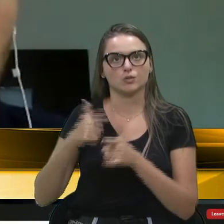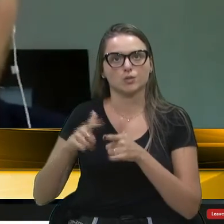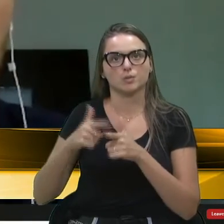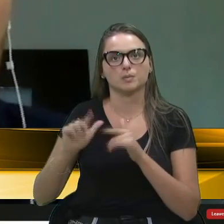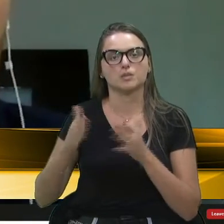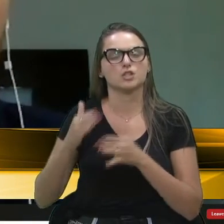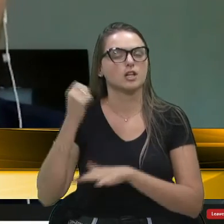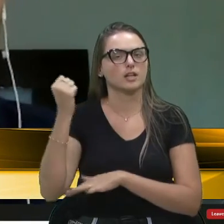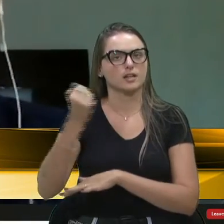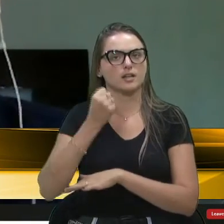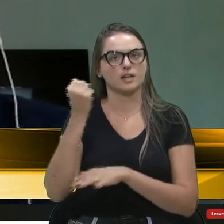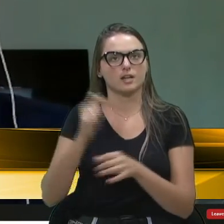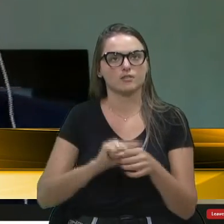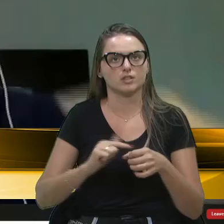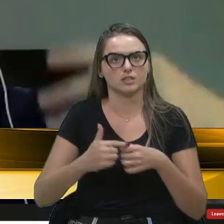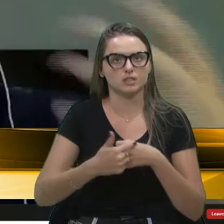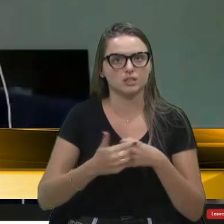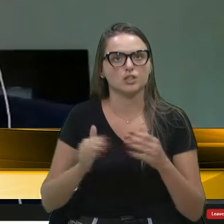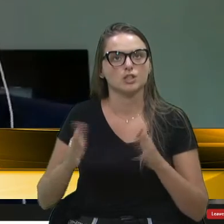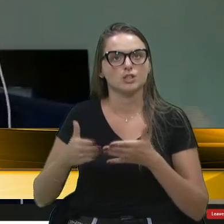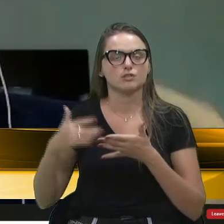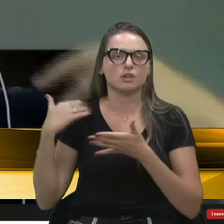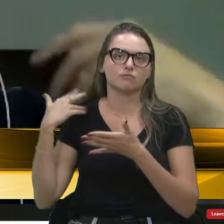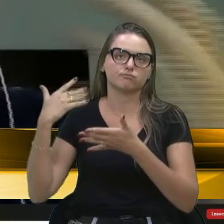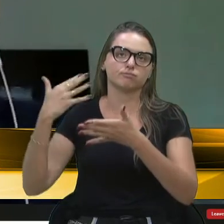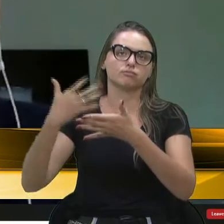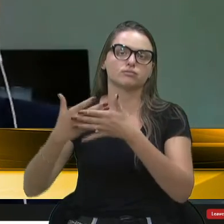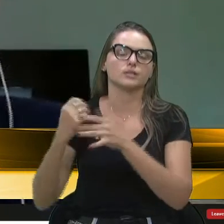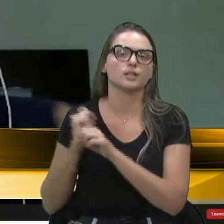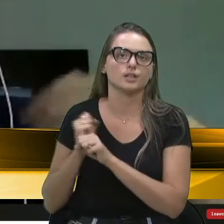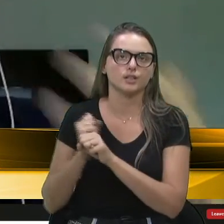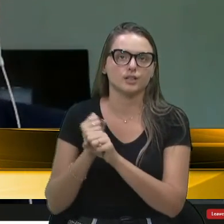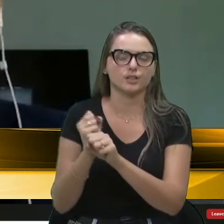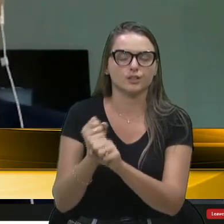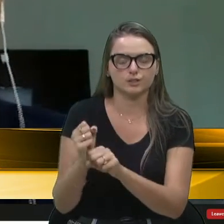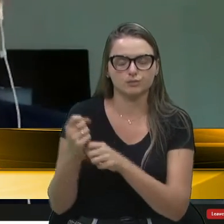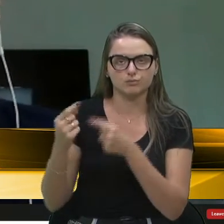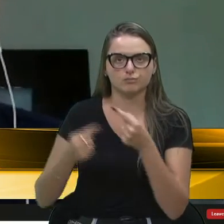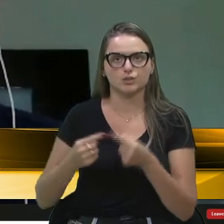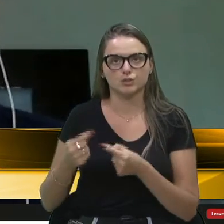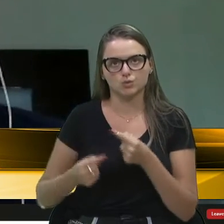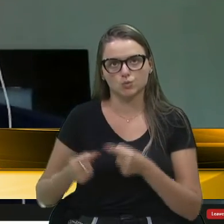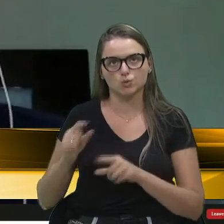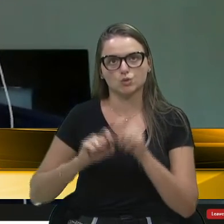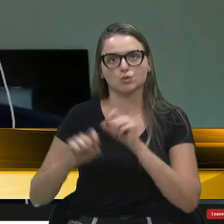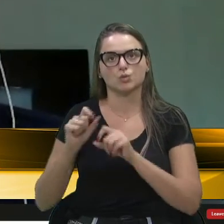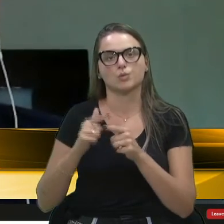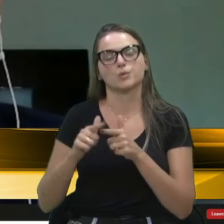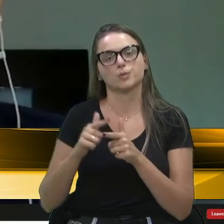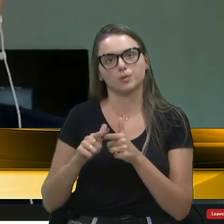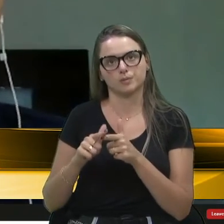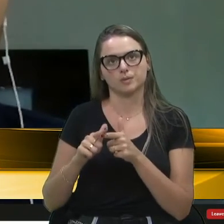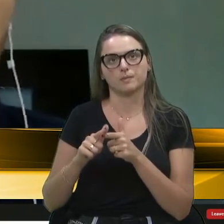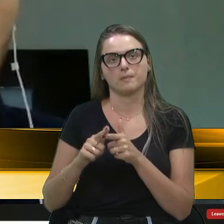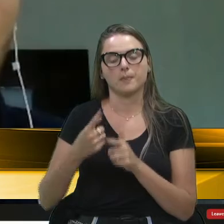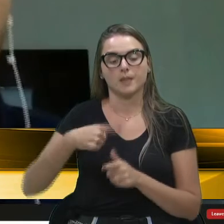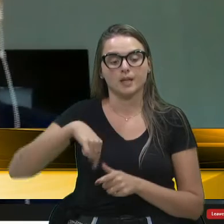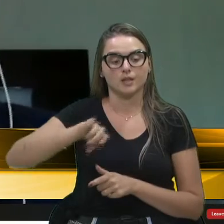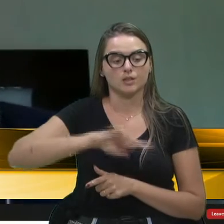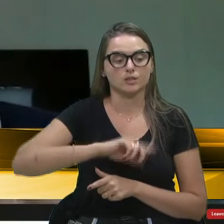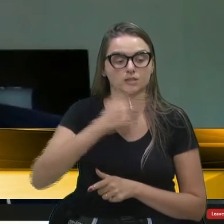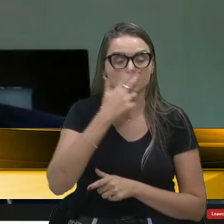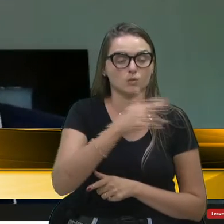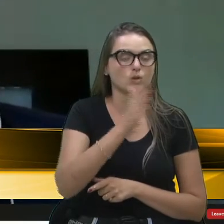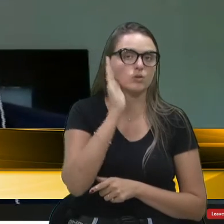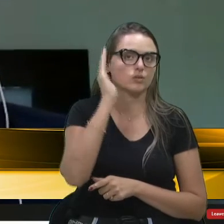crônico no nosso município, que já se vem de anos, que já se discute muito, se fala muito. Então, eu acho que a gente tem que, como bem falou o vereador